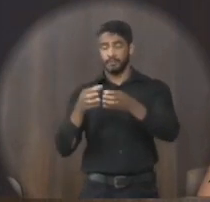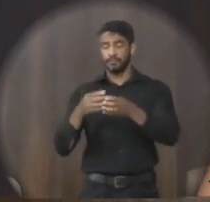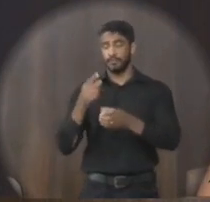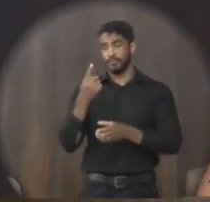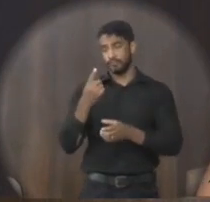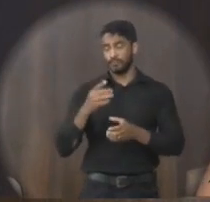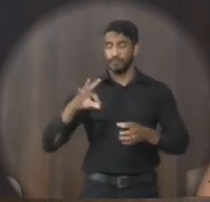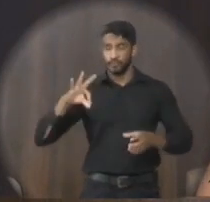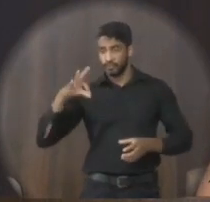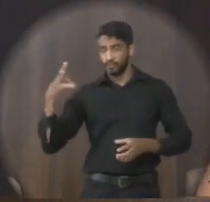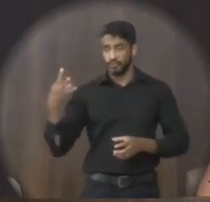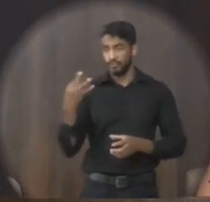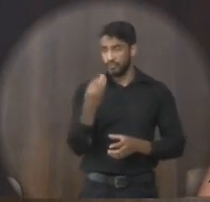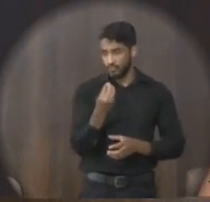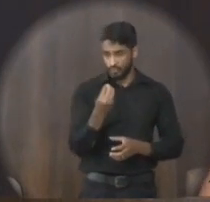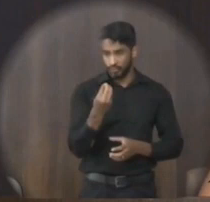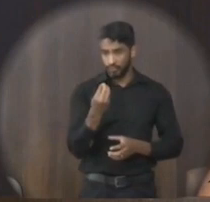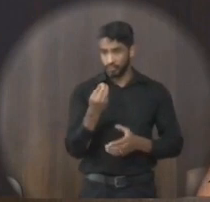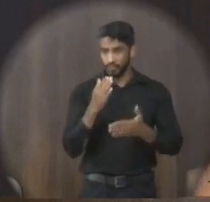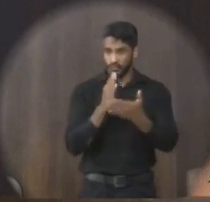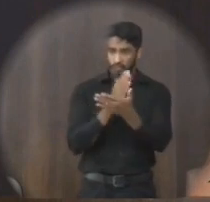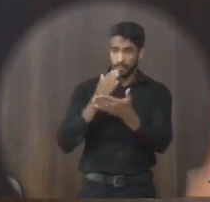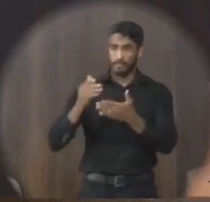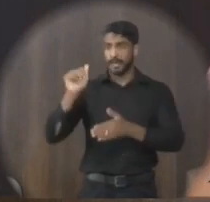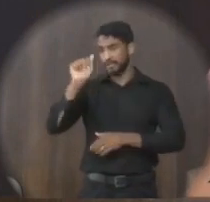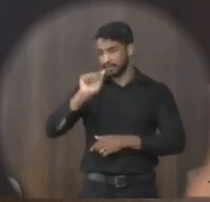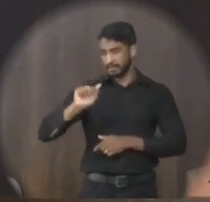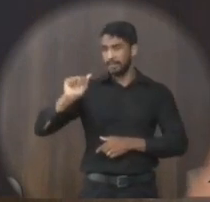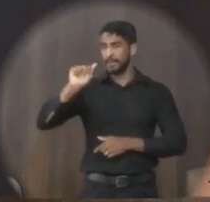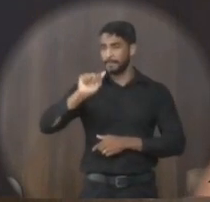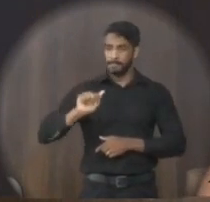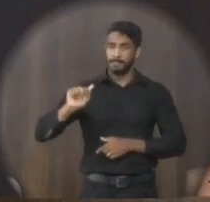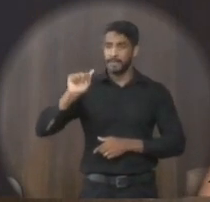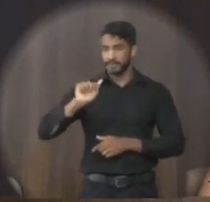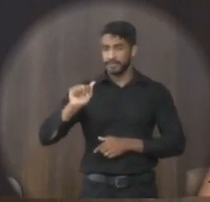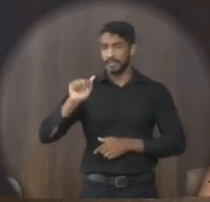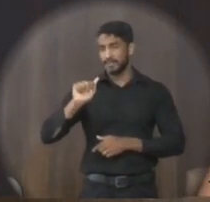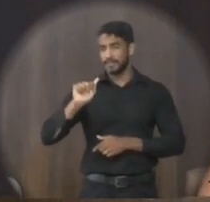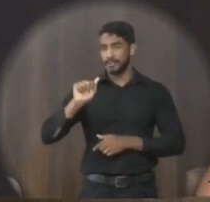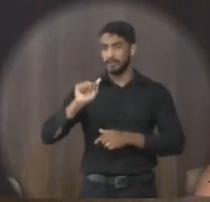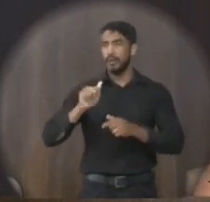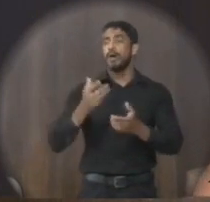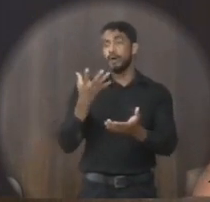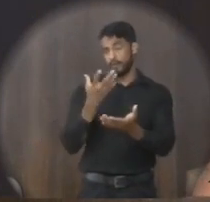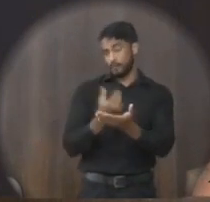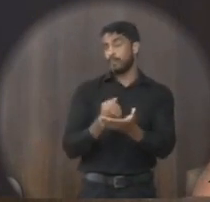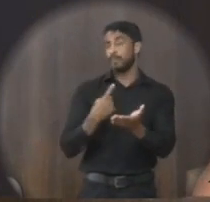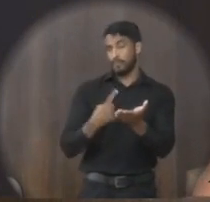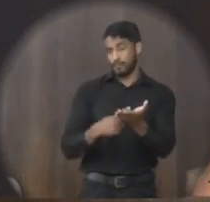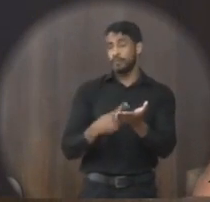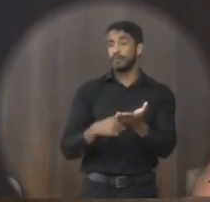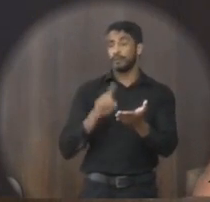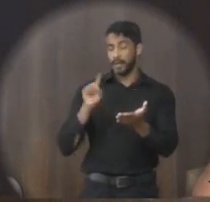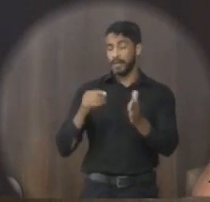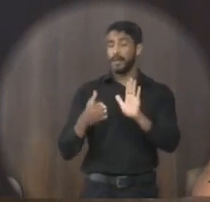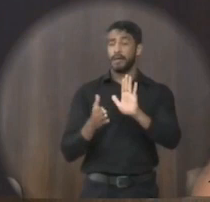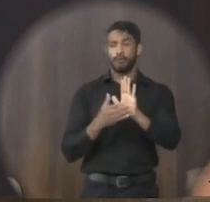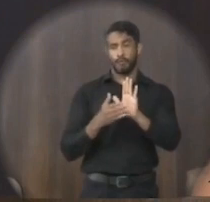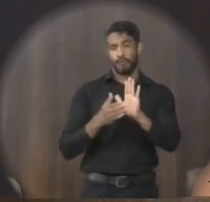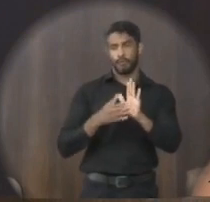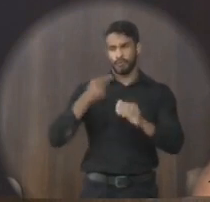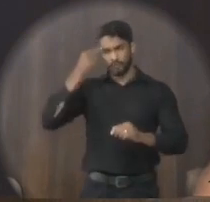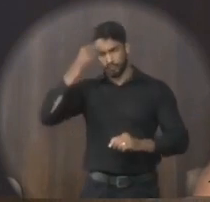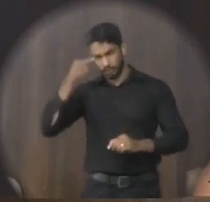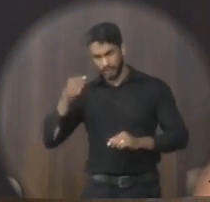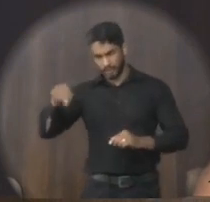Contudo, uma parte da associação ficou em acordo. É uma proposta que não é obrigatória